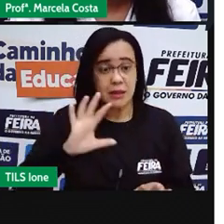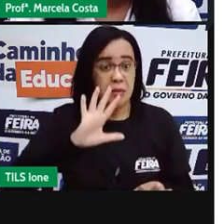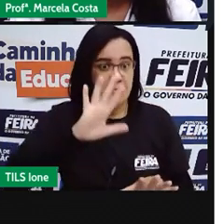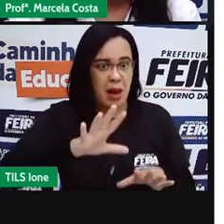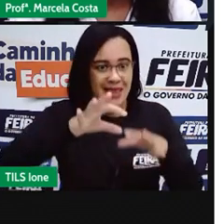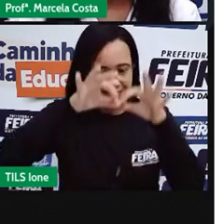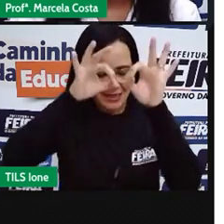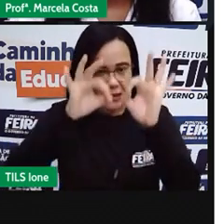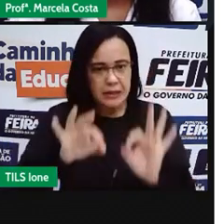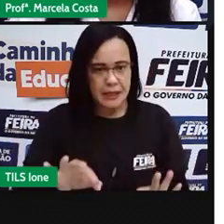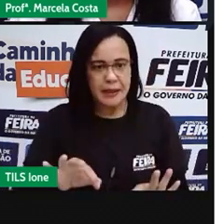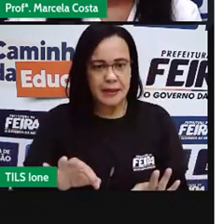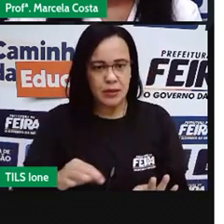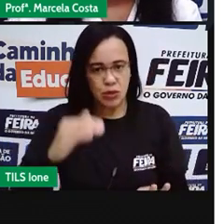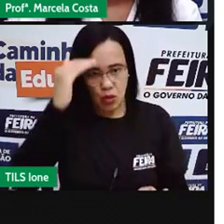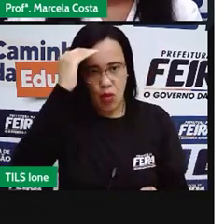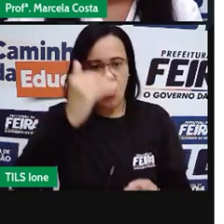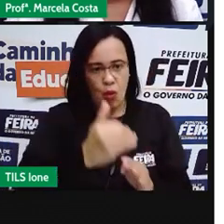padronizada.